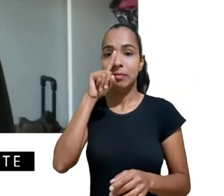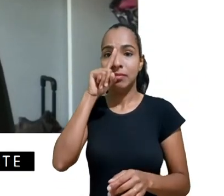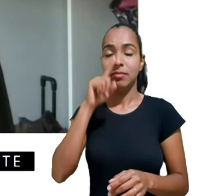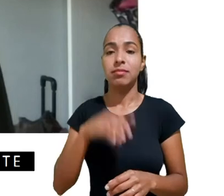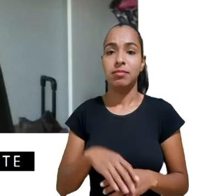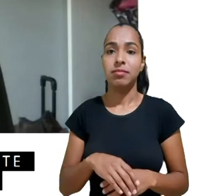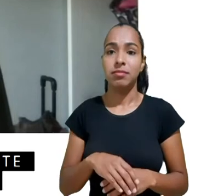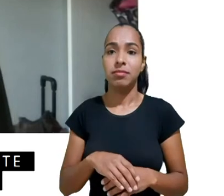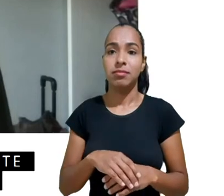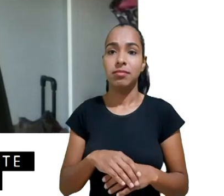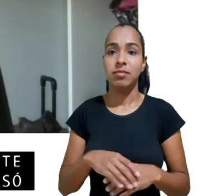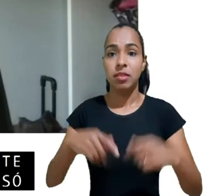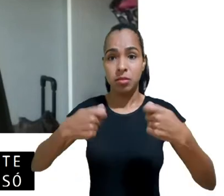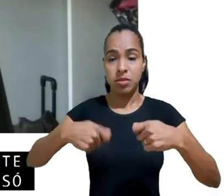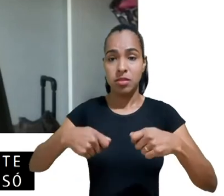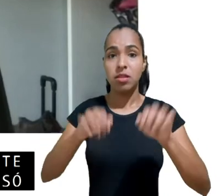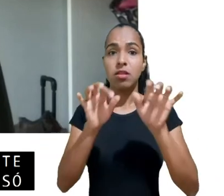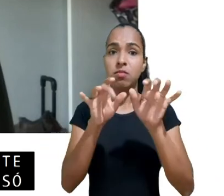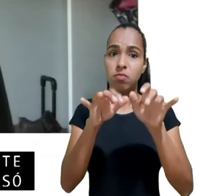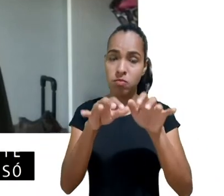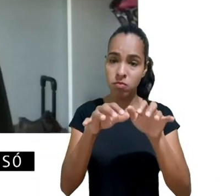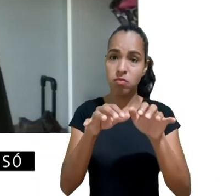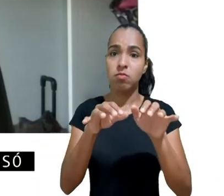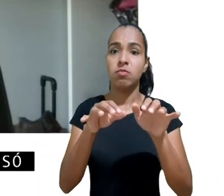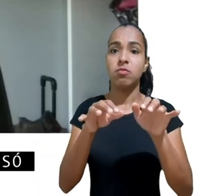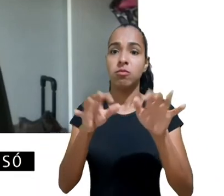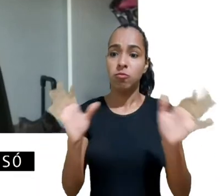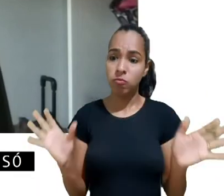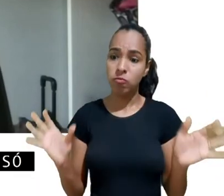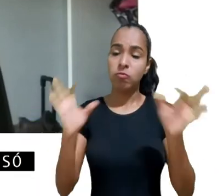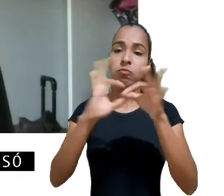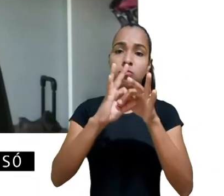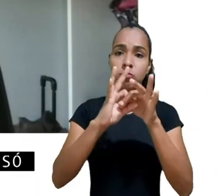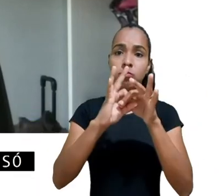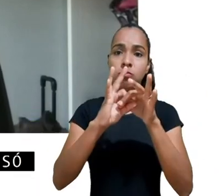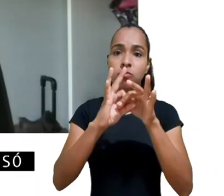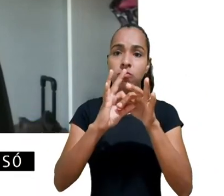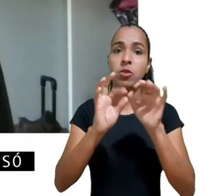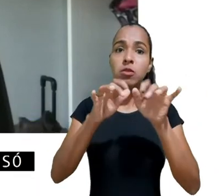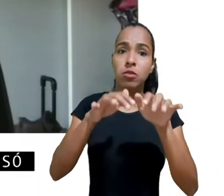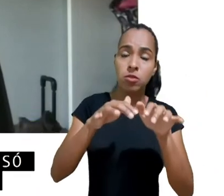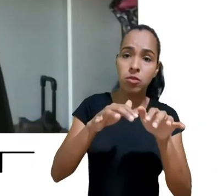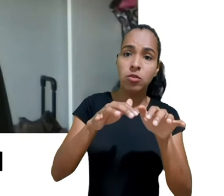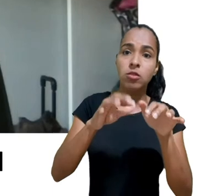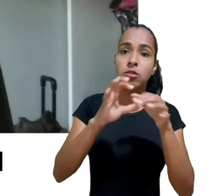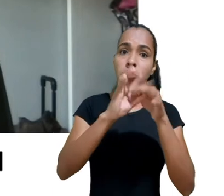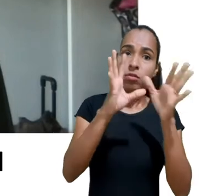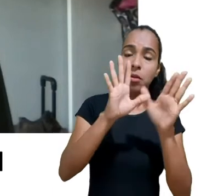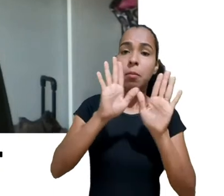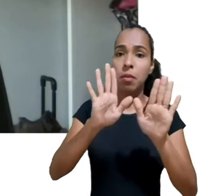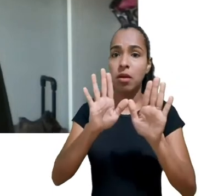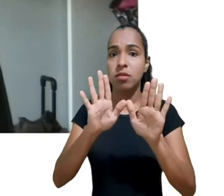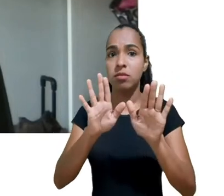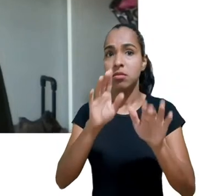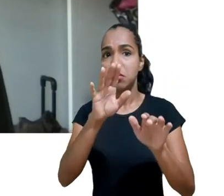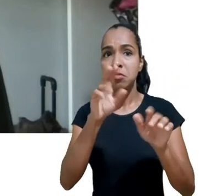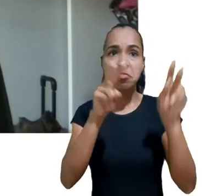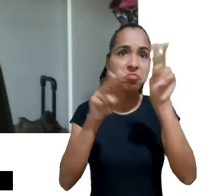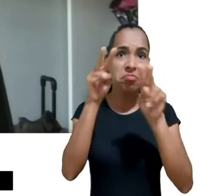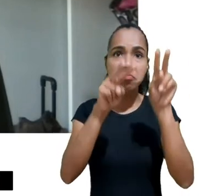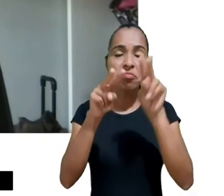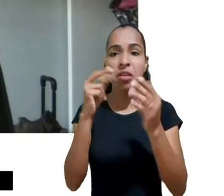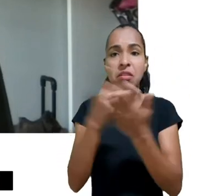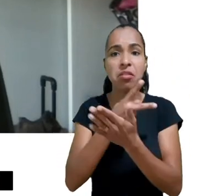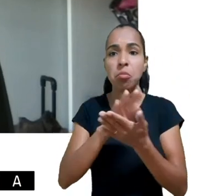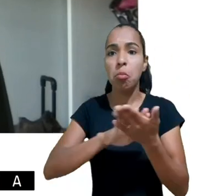precisa encontrar maneiras de casar isso utilizando a tecnologia e debatendo em ambientes que são